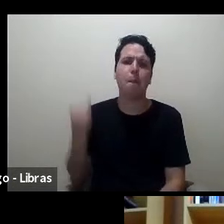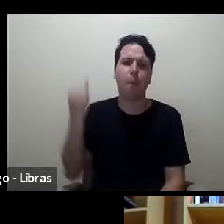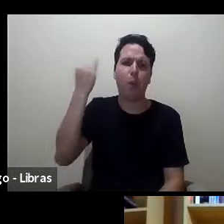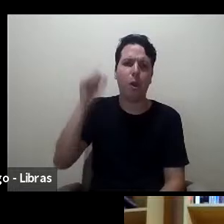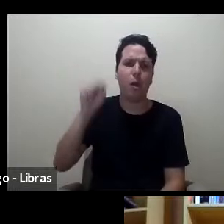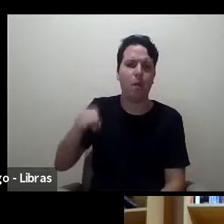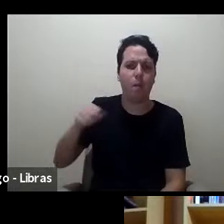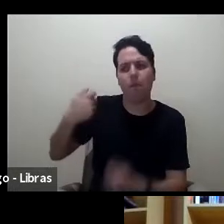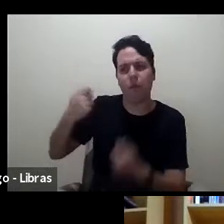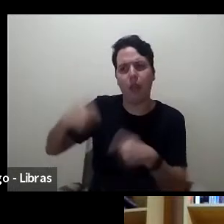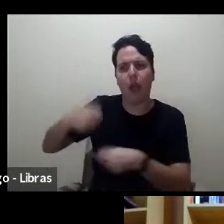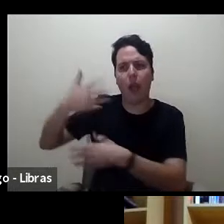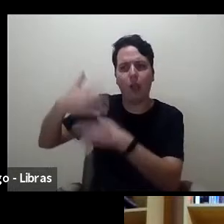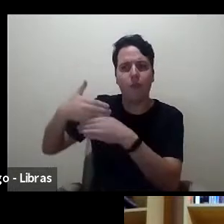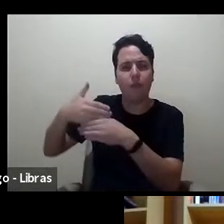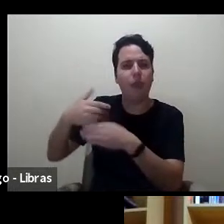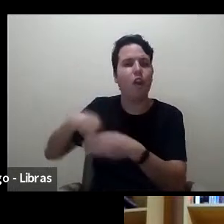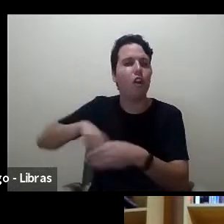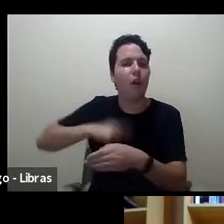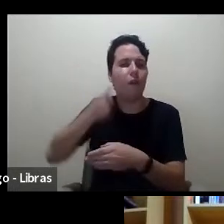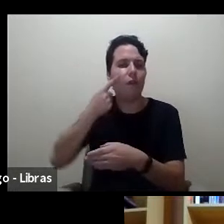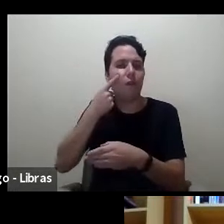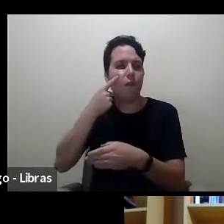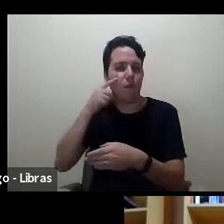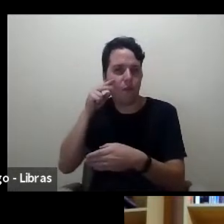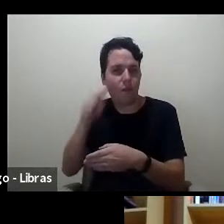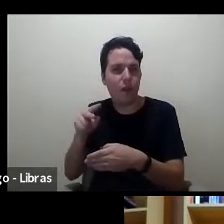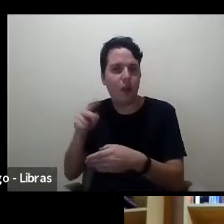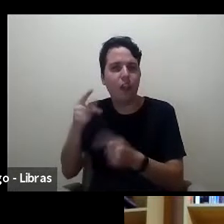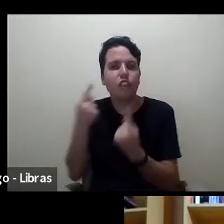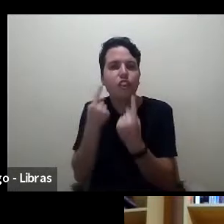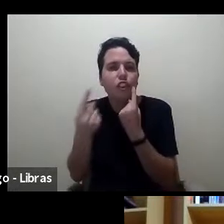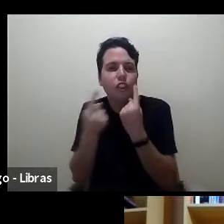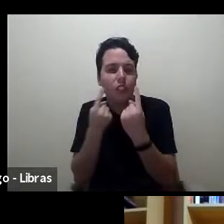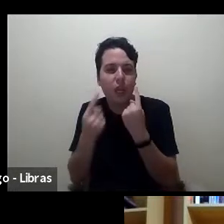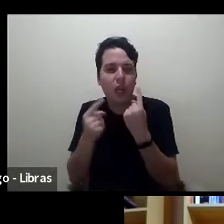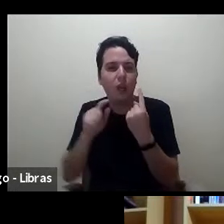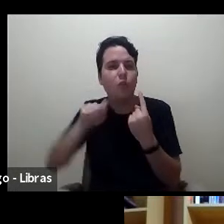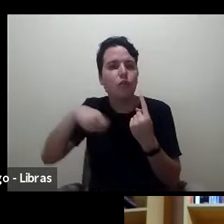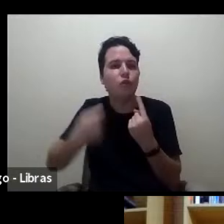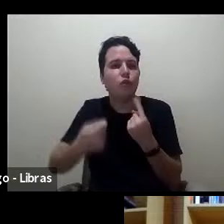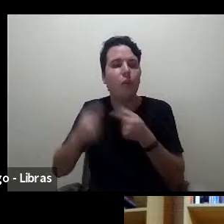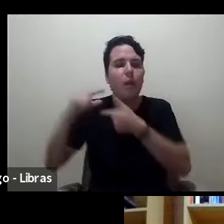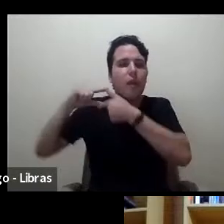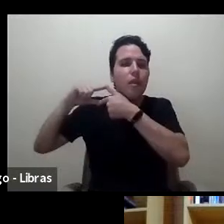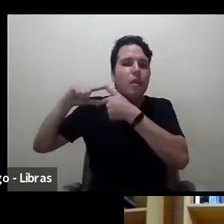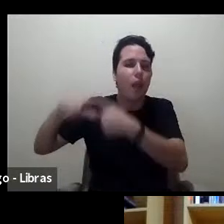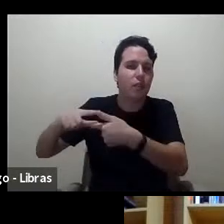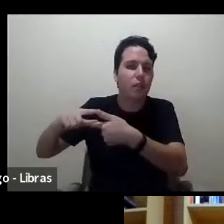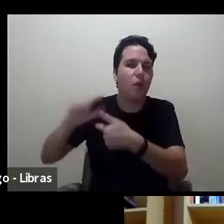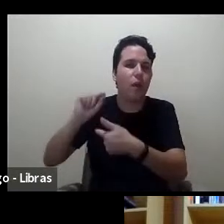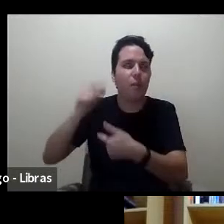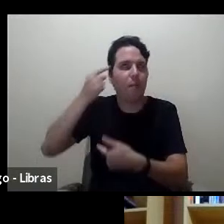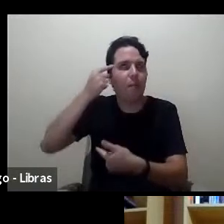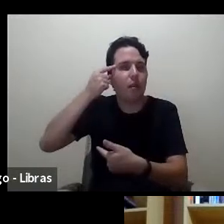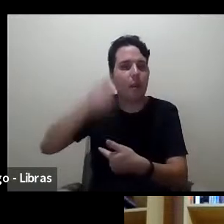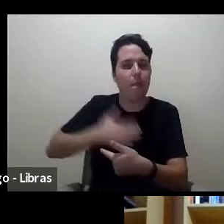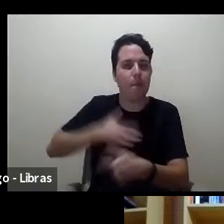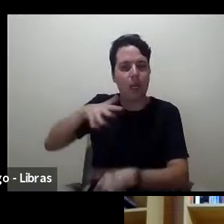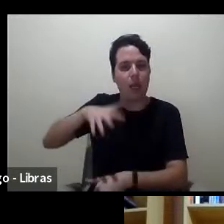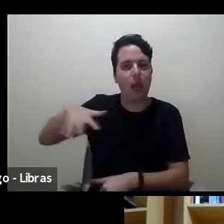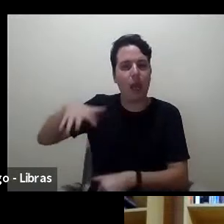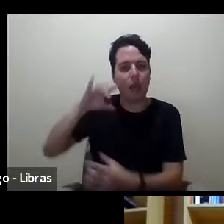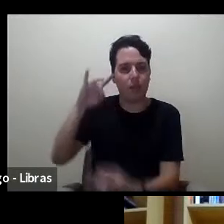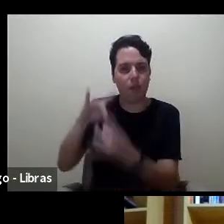visto diálogos muito interessantes sobre as tradições, por exemplo, dentro da minha área específica, né, da